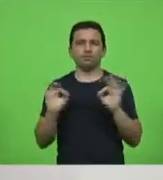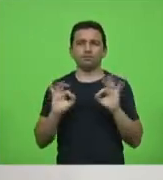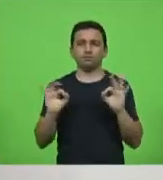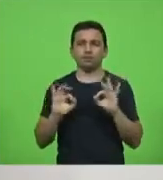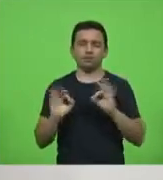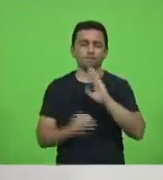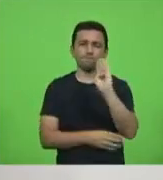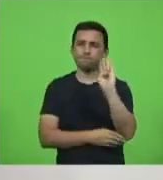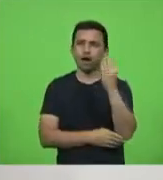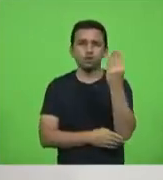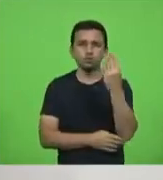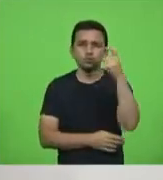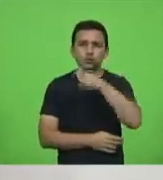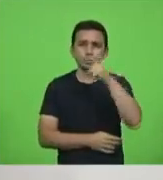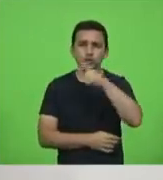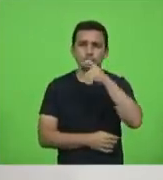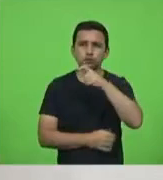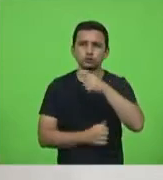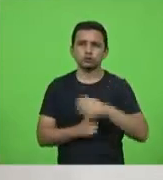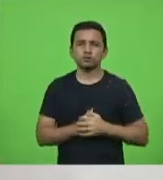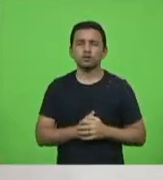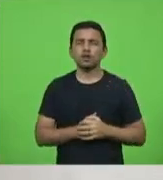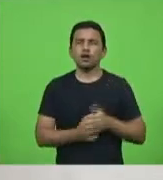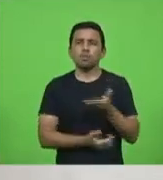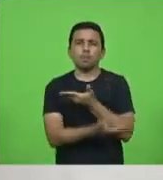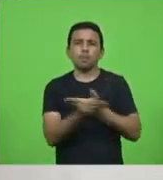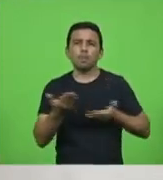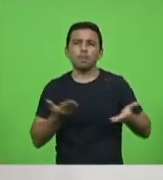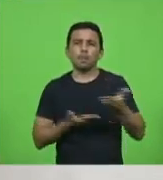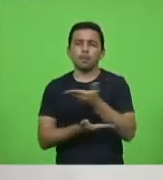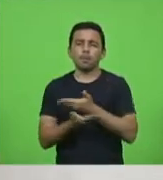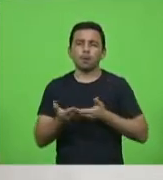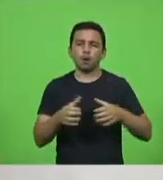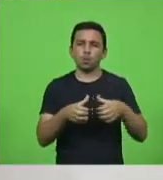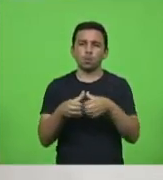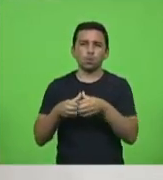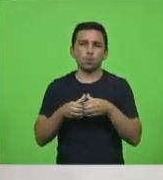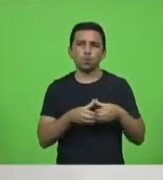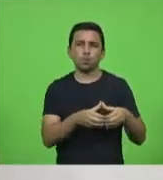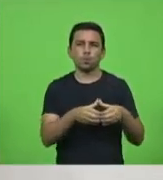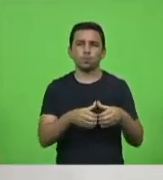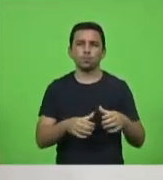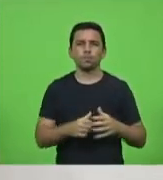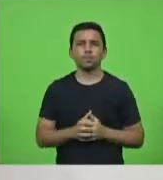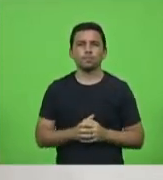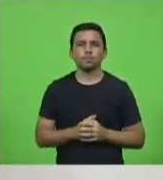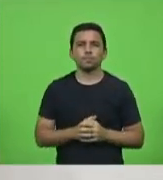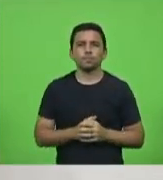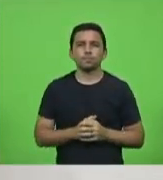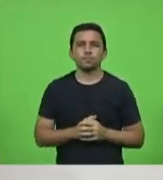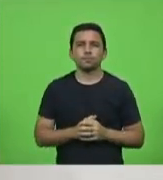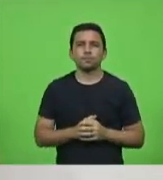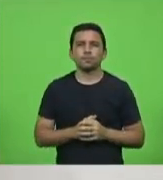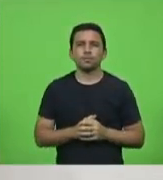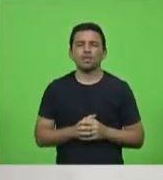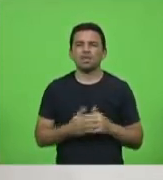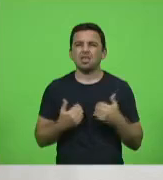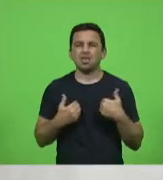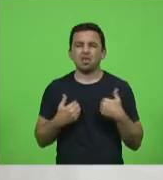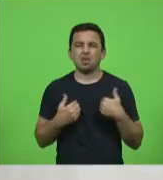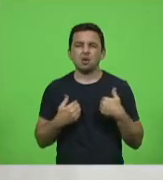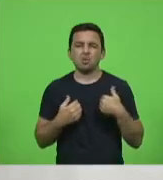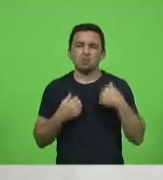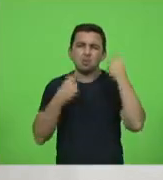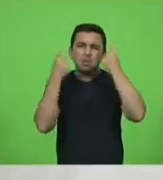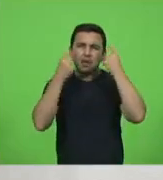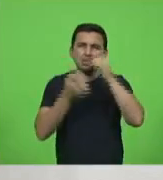mentira, e ele pega e compartilha e repassa com os grupos. Eu não me importo com a opinião do deputado Gessé,